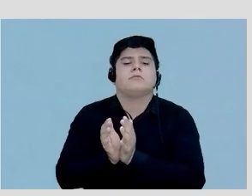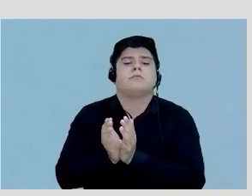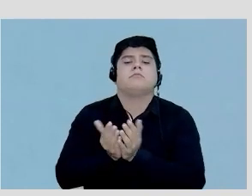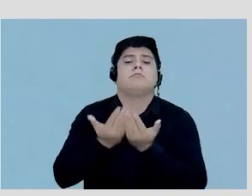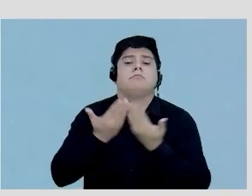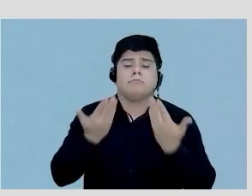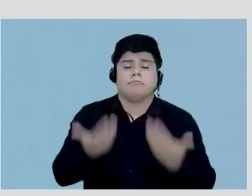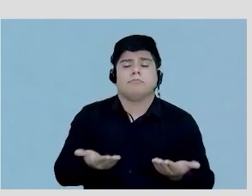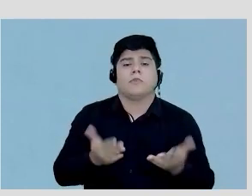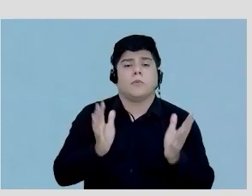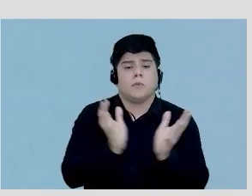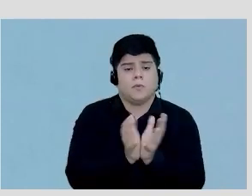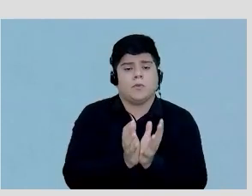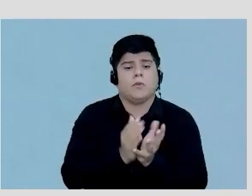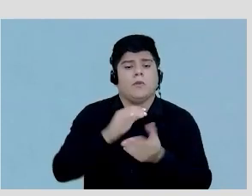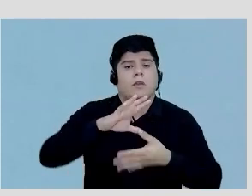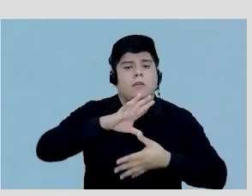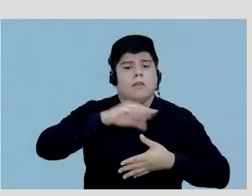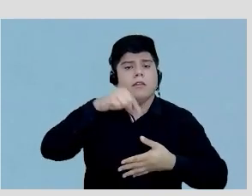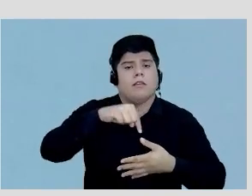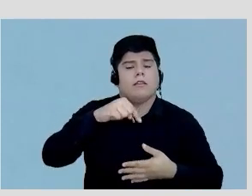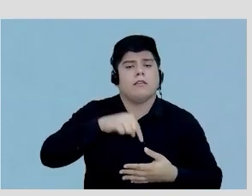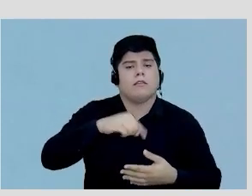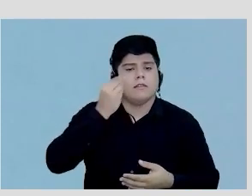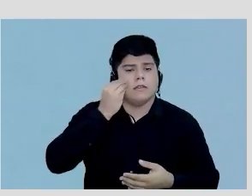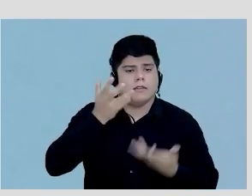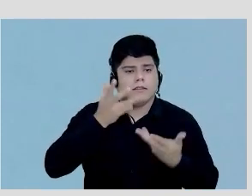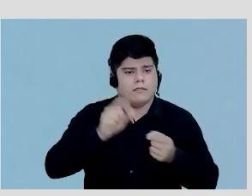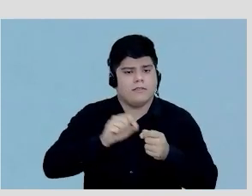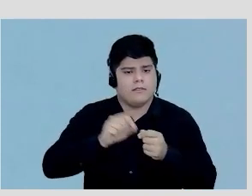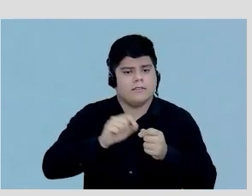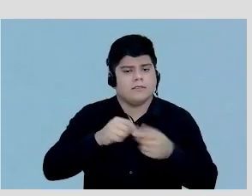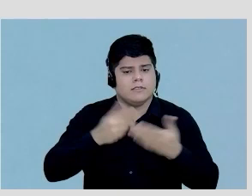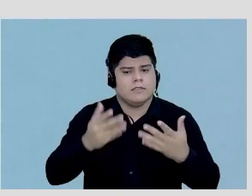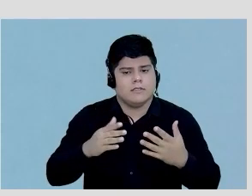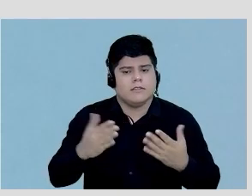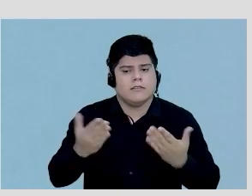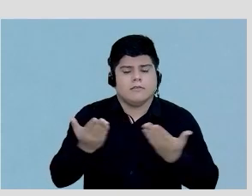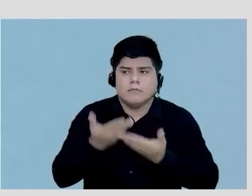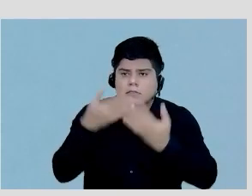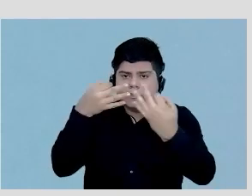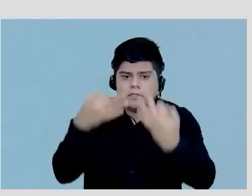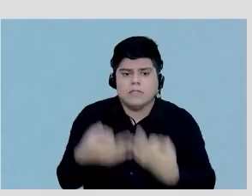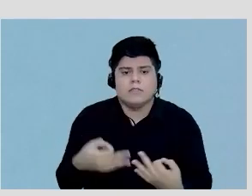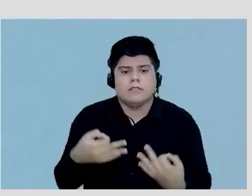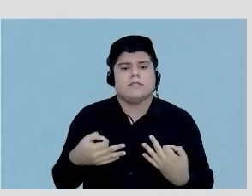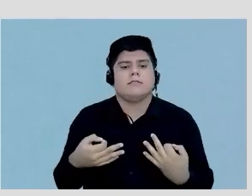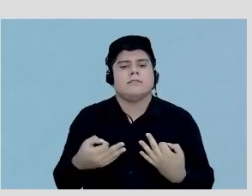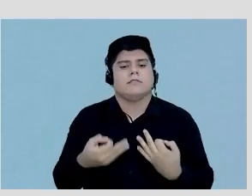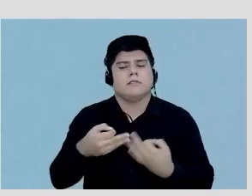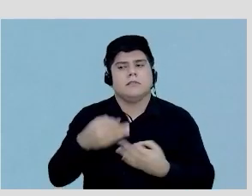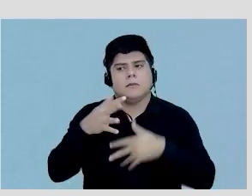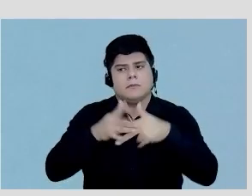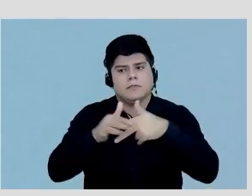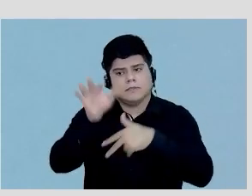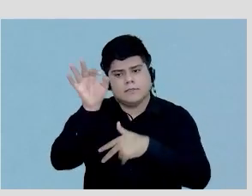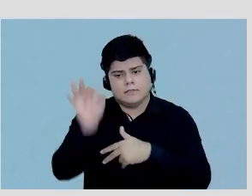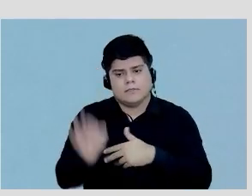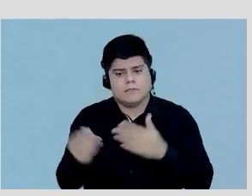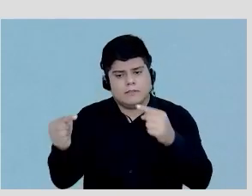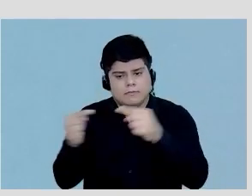o Grupo Américos procura fazer fazer a abordagem correta para paciente correto